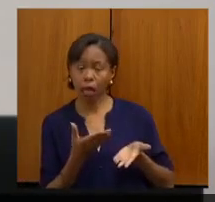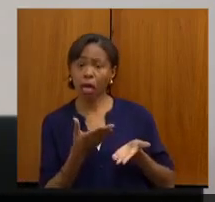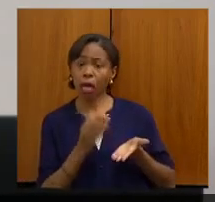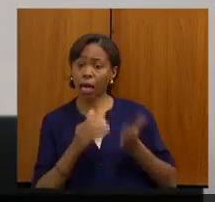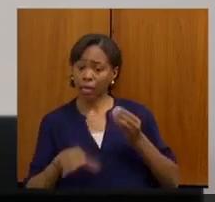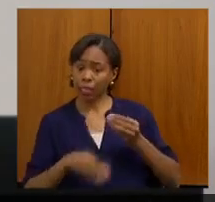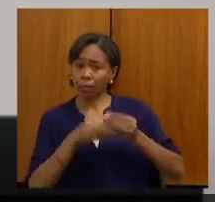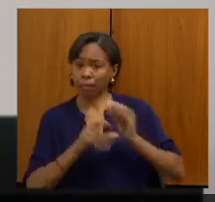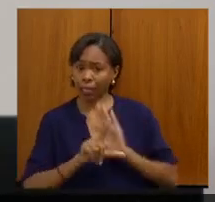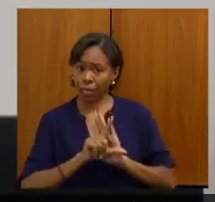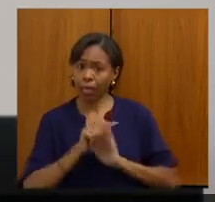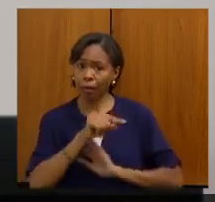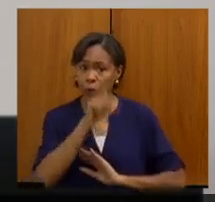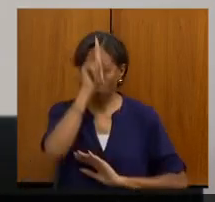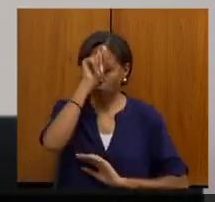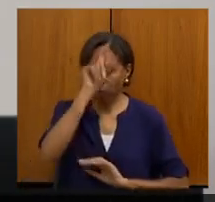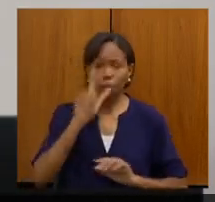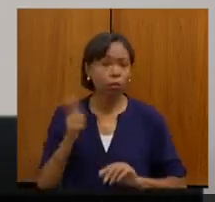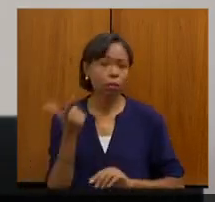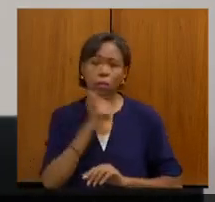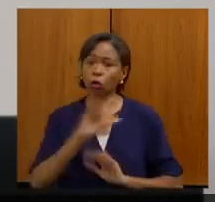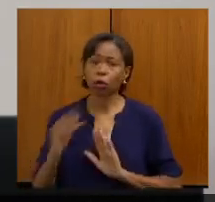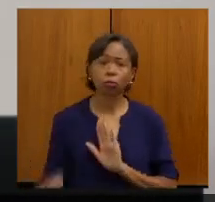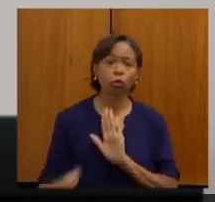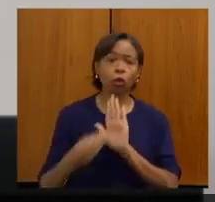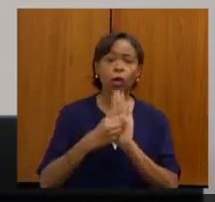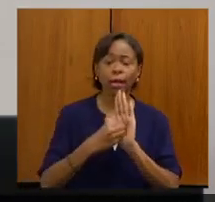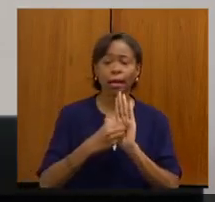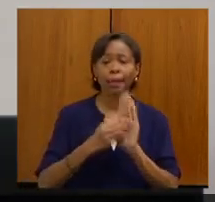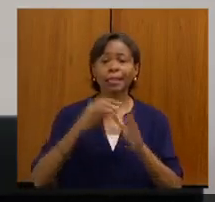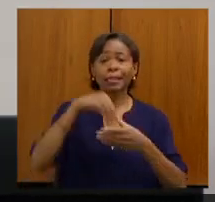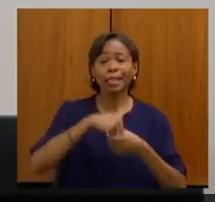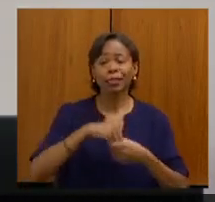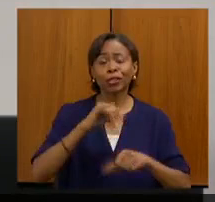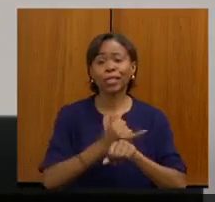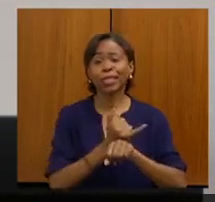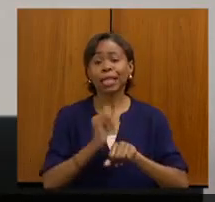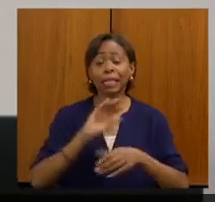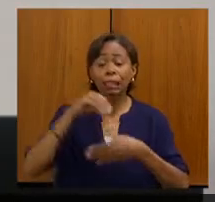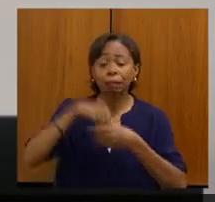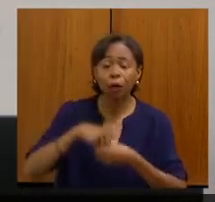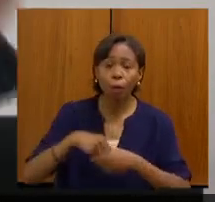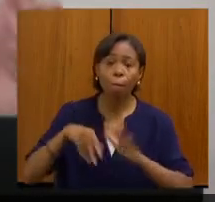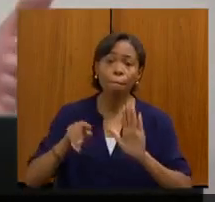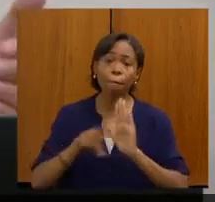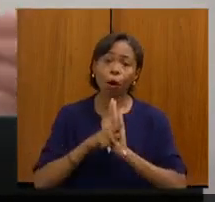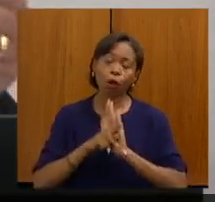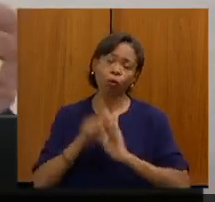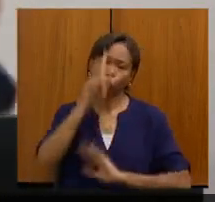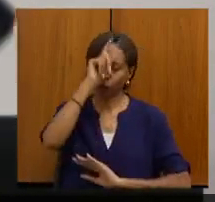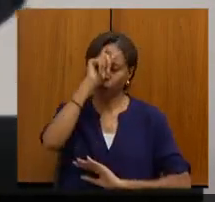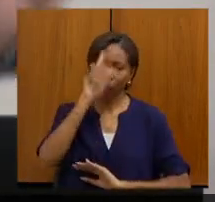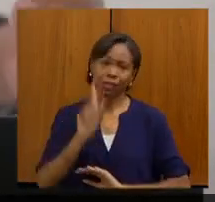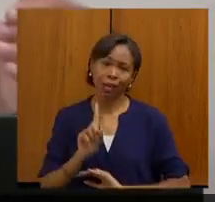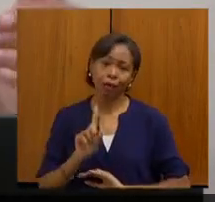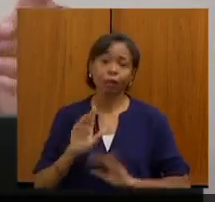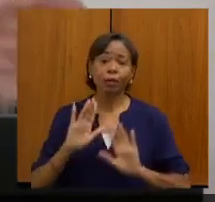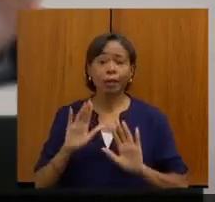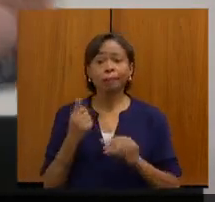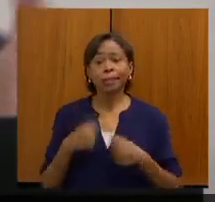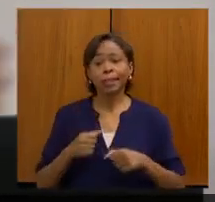consegue colocá-la na ação que a gente deseja fazer lá dentro do hospital. A gente tem que atender um cardápio já